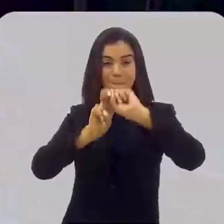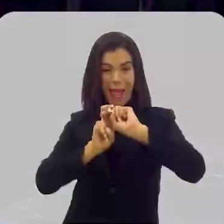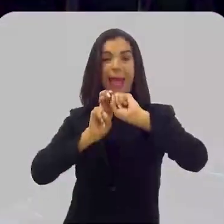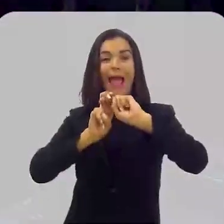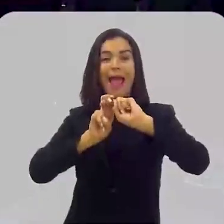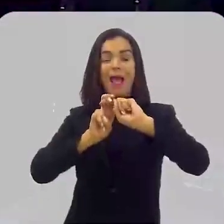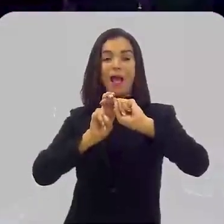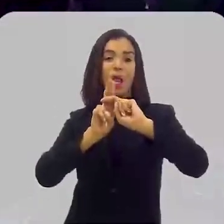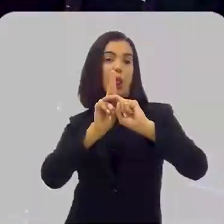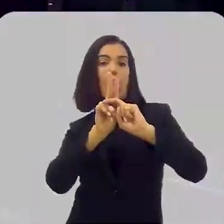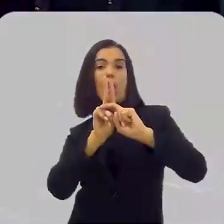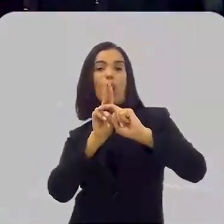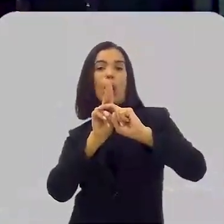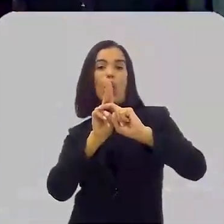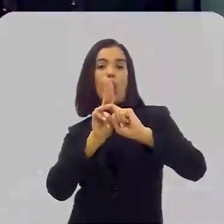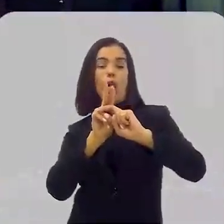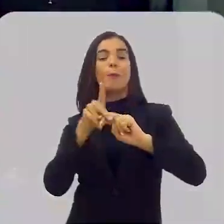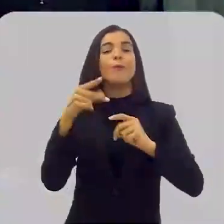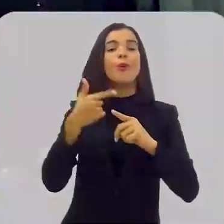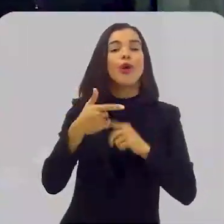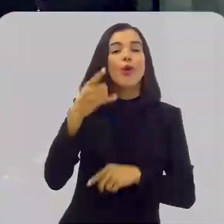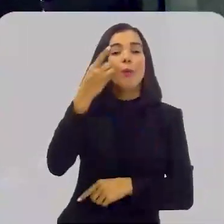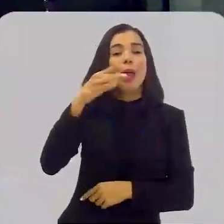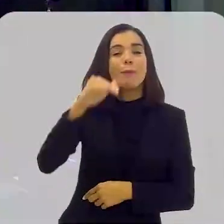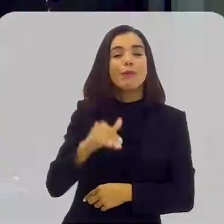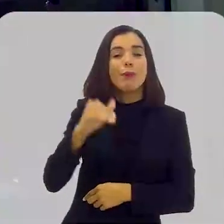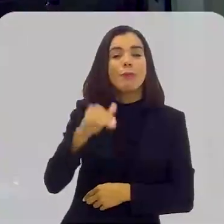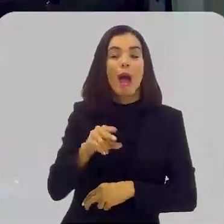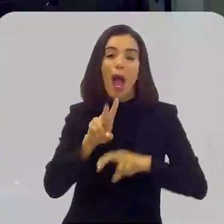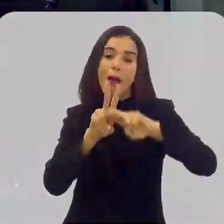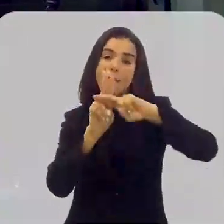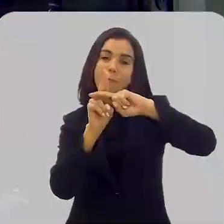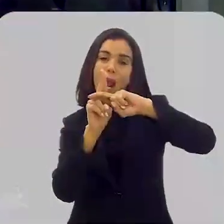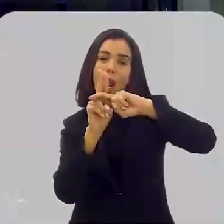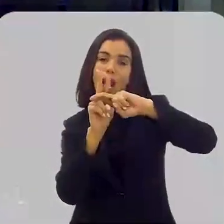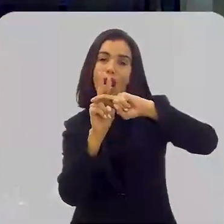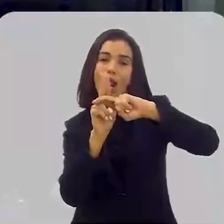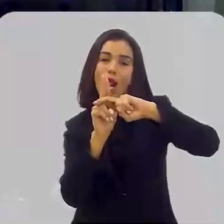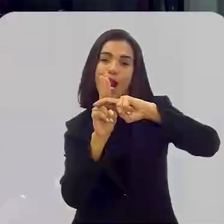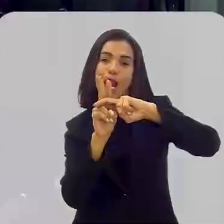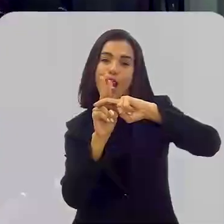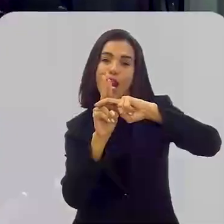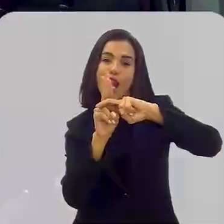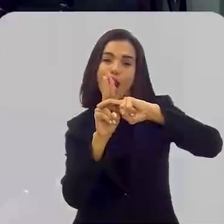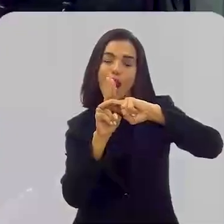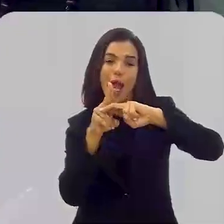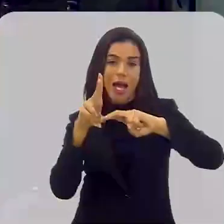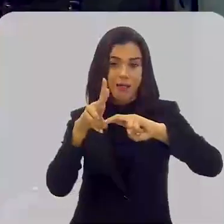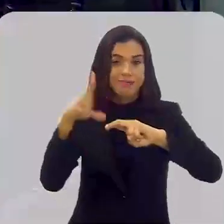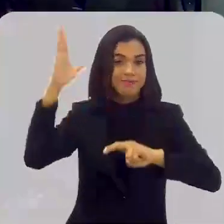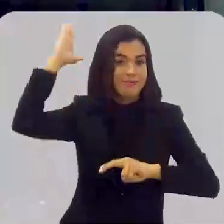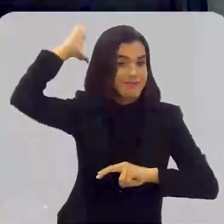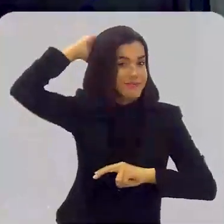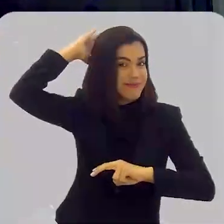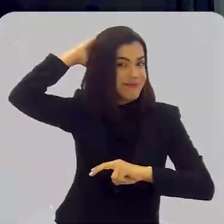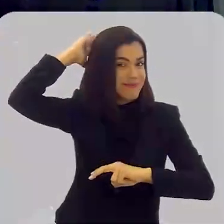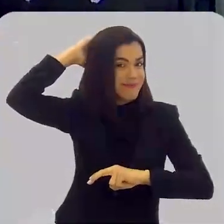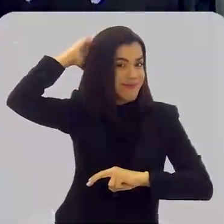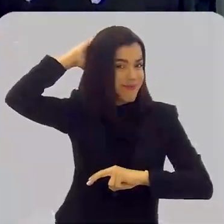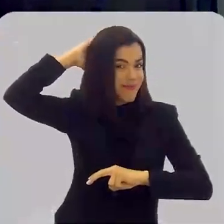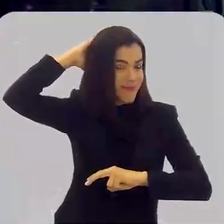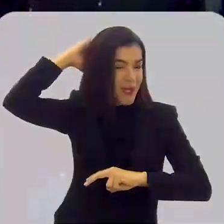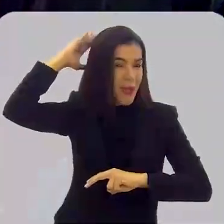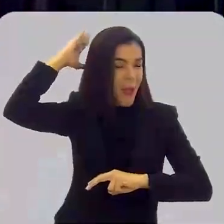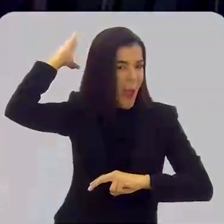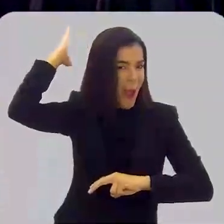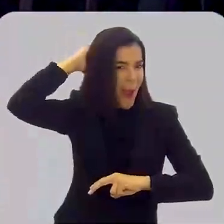a cadeira foi para trás, totalmente, como ele era baixinho, as suas pernas ficaram balançando e a as que tinha aqui,